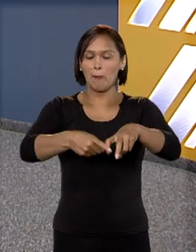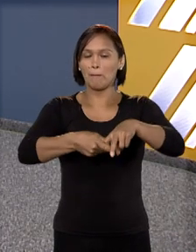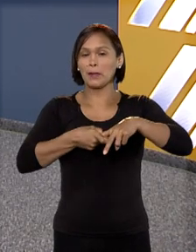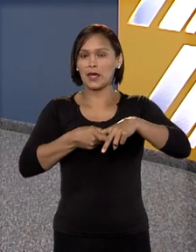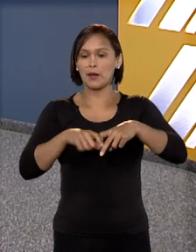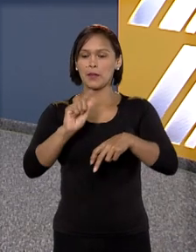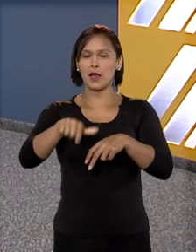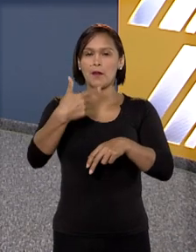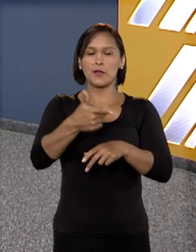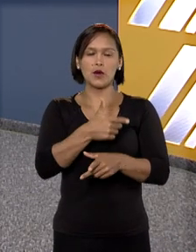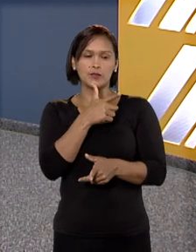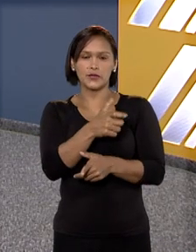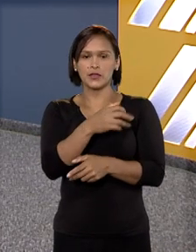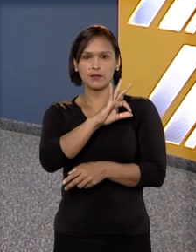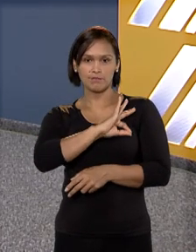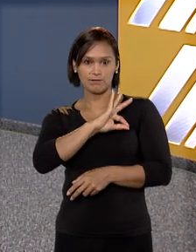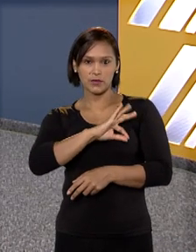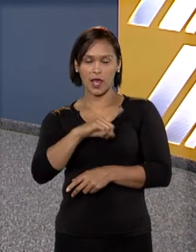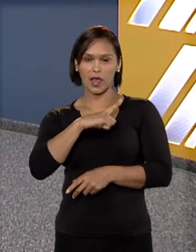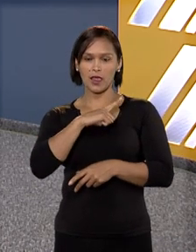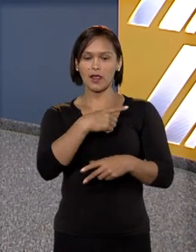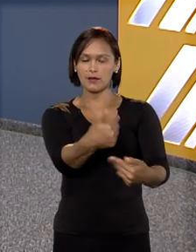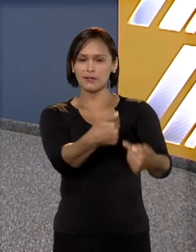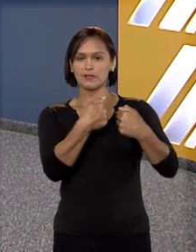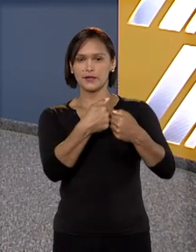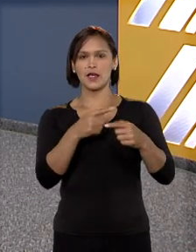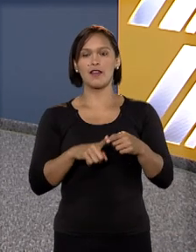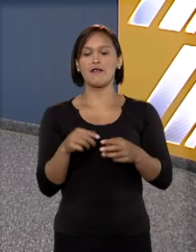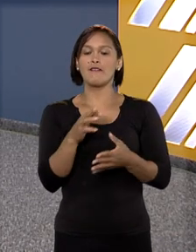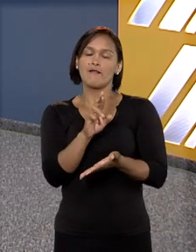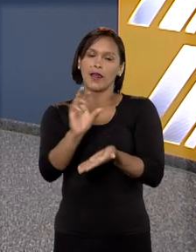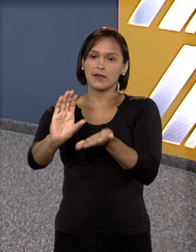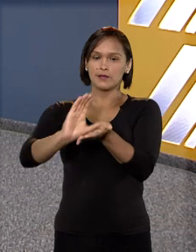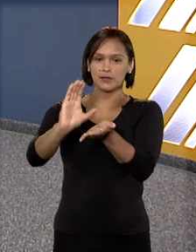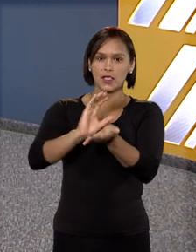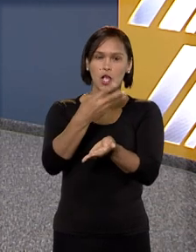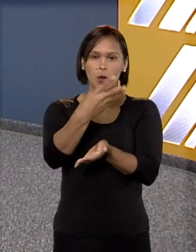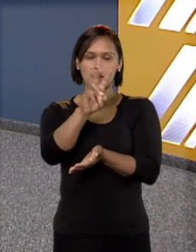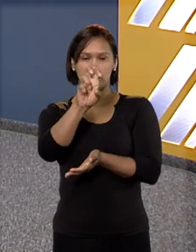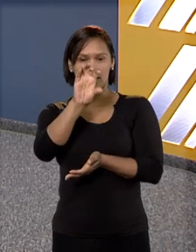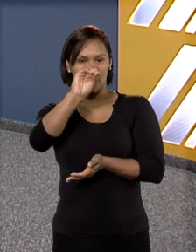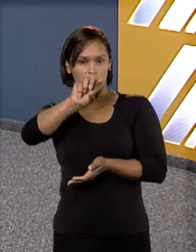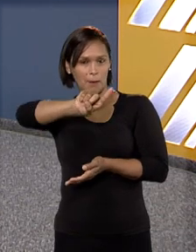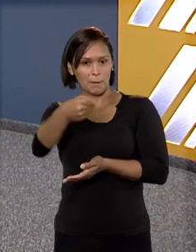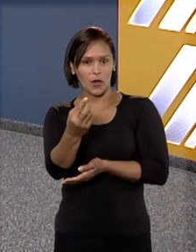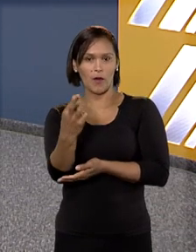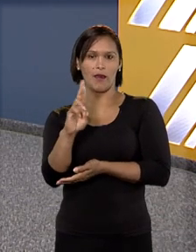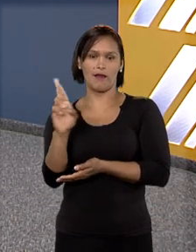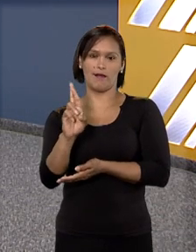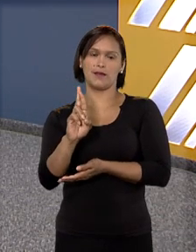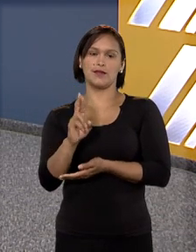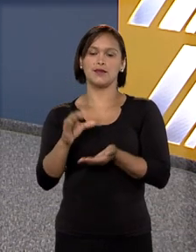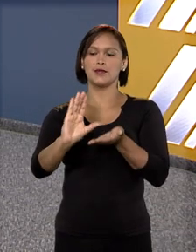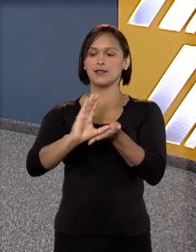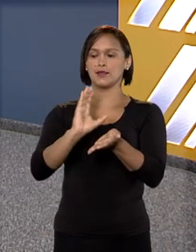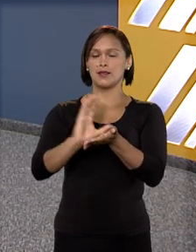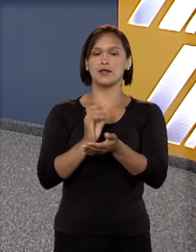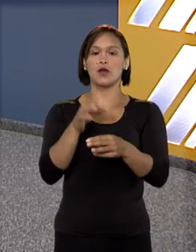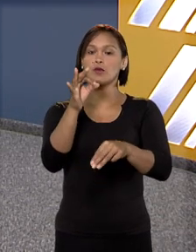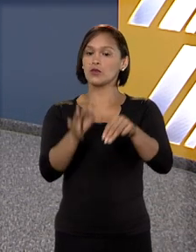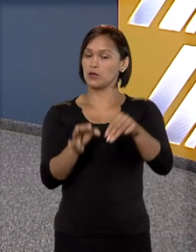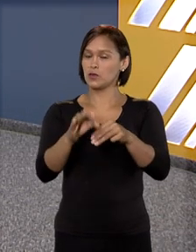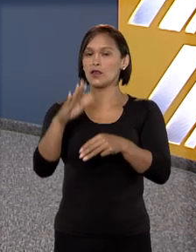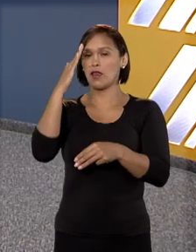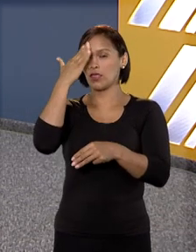atingido por um tiro disparado pela polícia, vai receber R$ 450 mil de indenização. Os